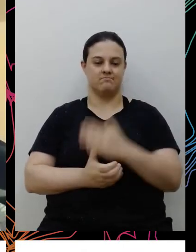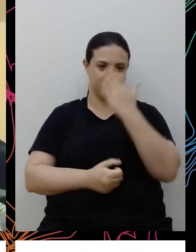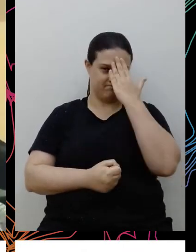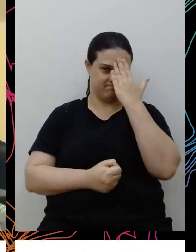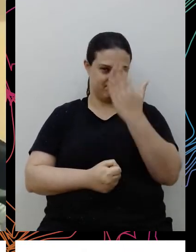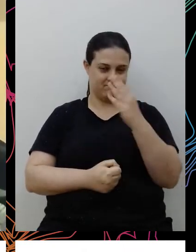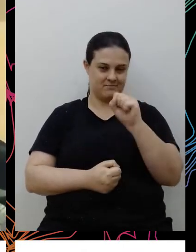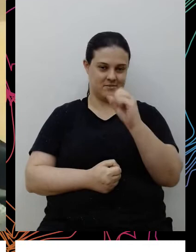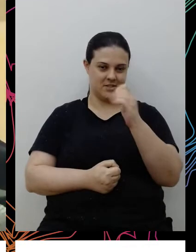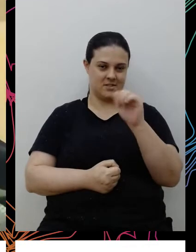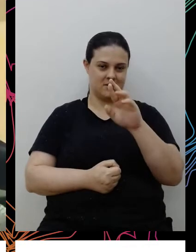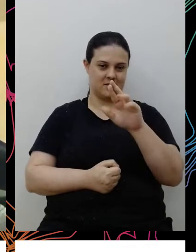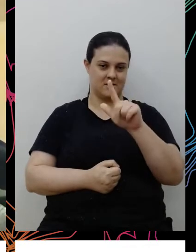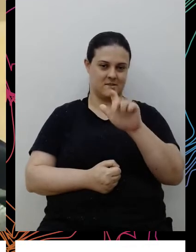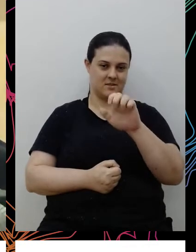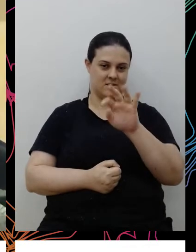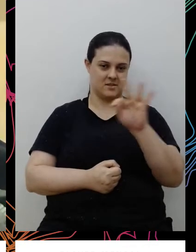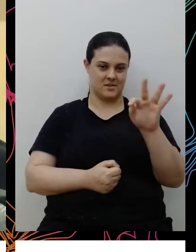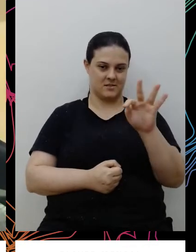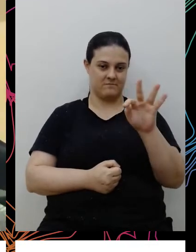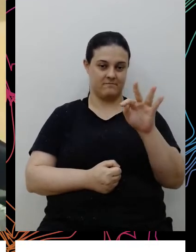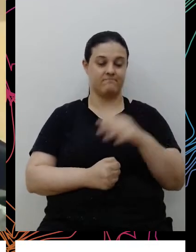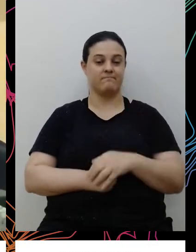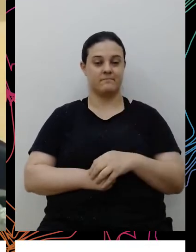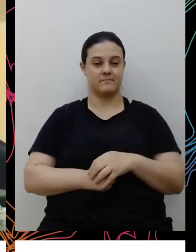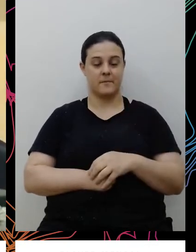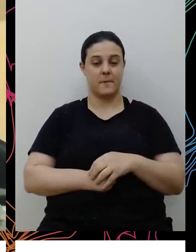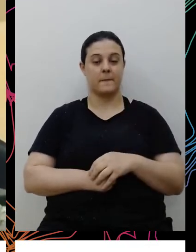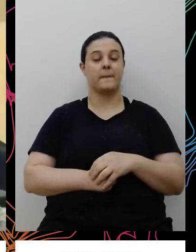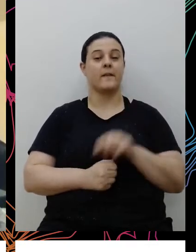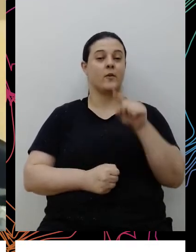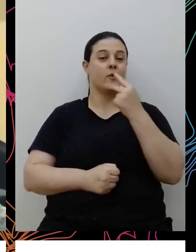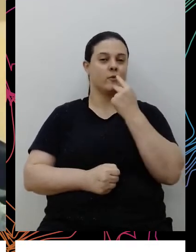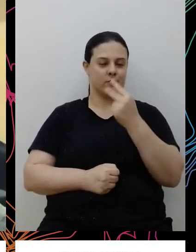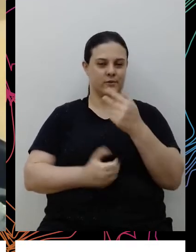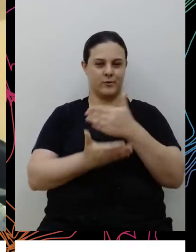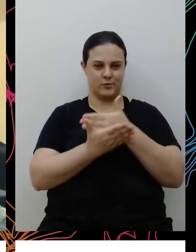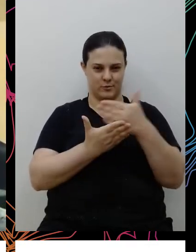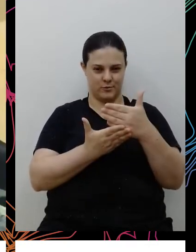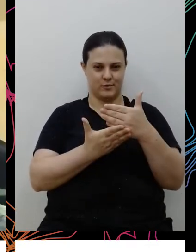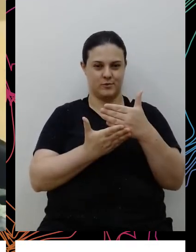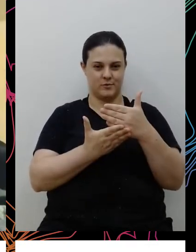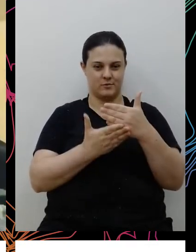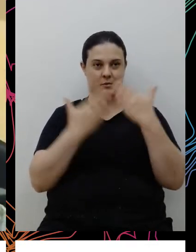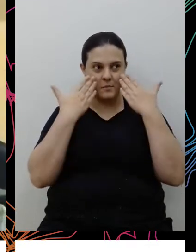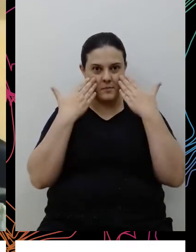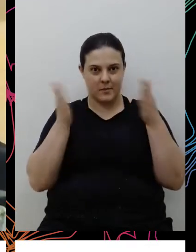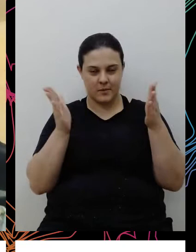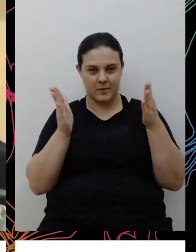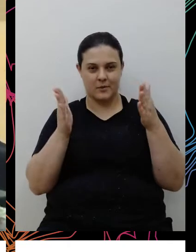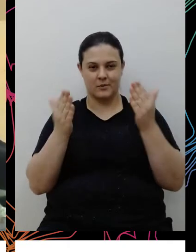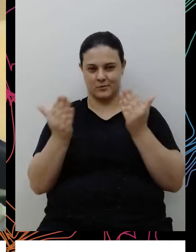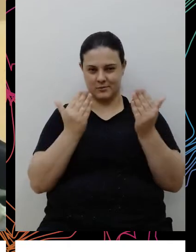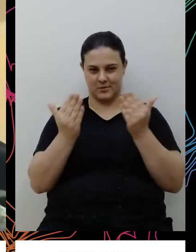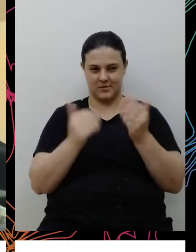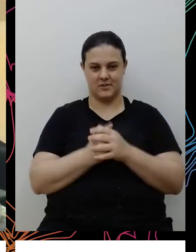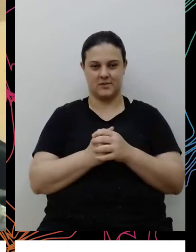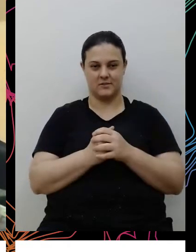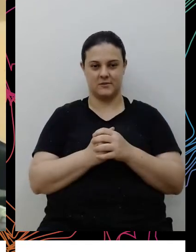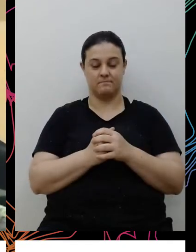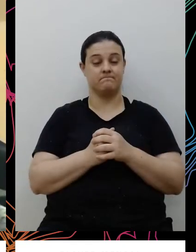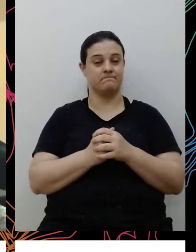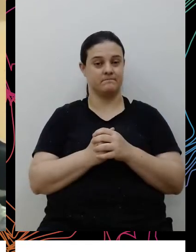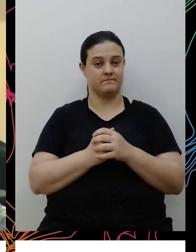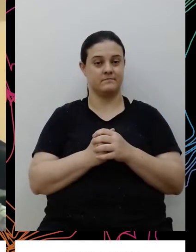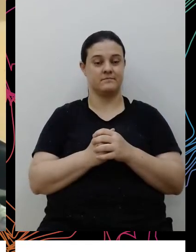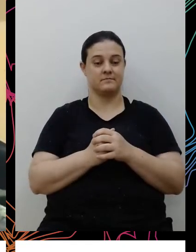Obrigada, Scarlett. Eu acho, assim, quando você começou falando, né, do escancarado versus velado, então, essas